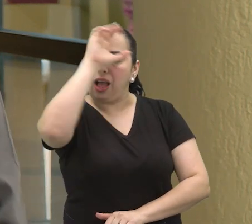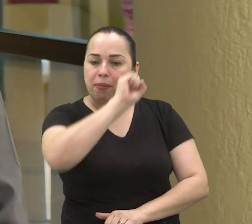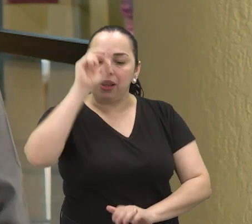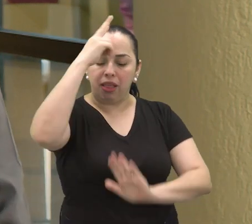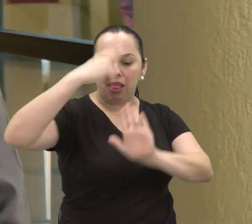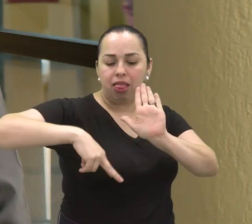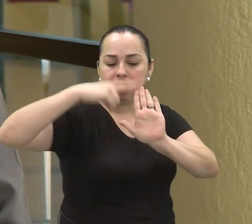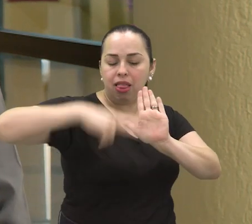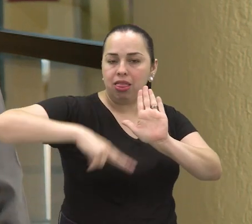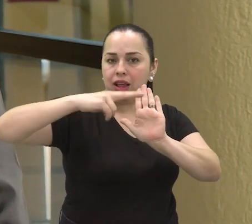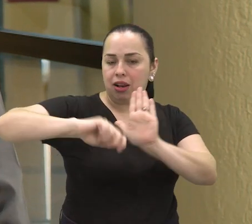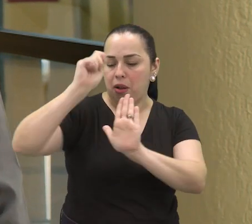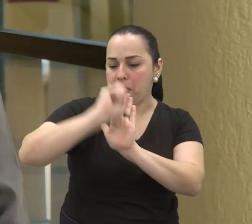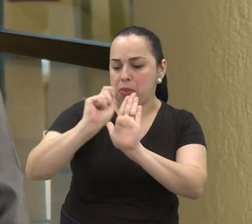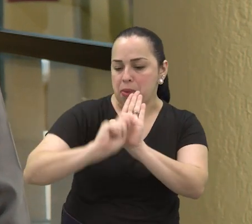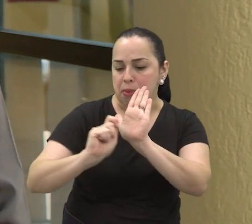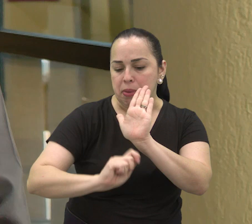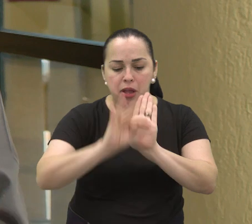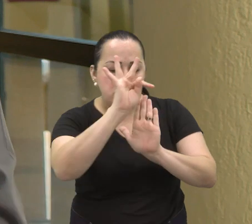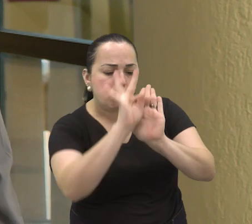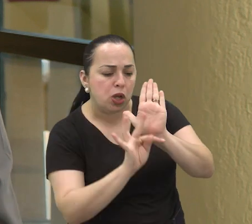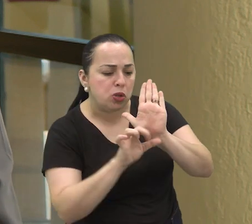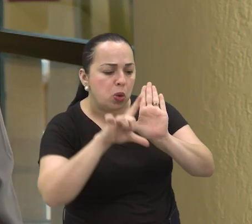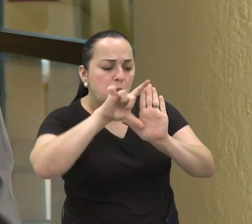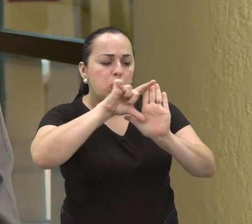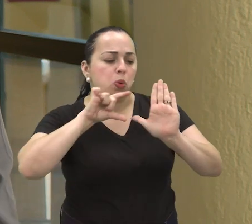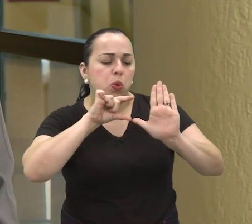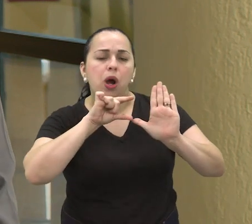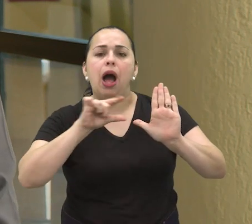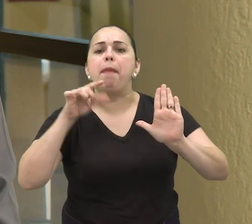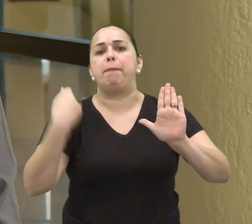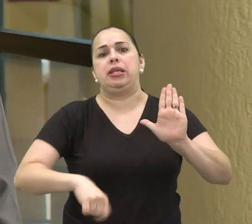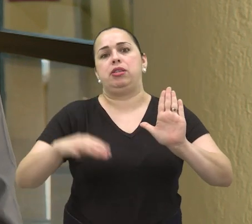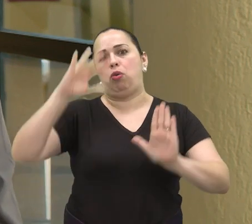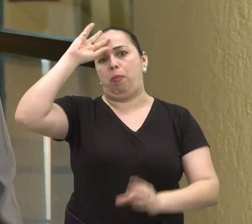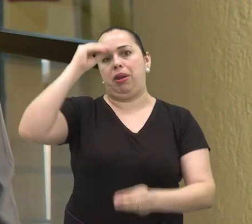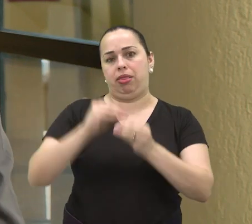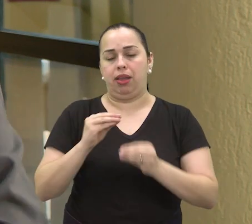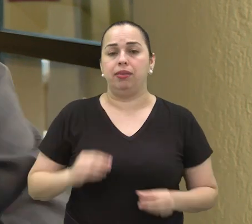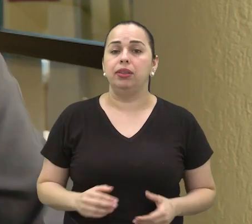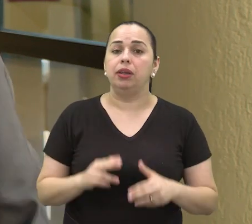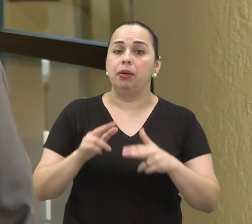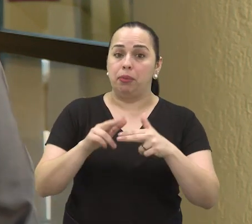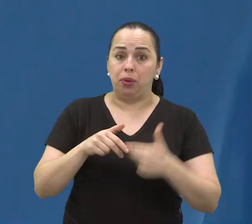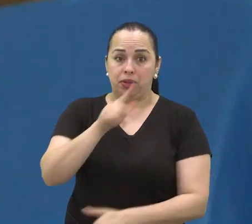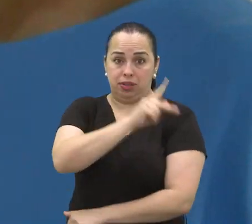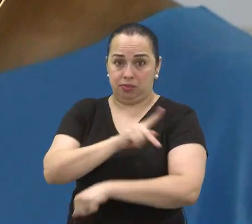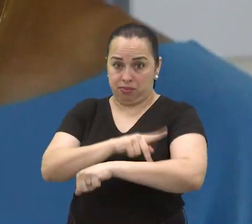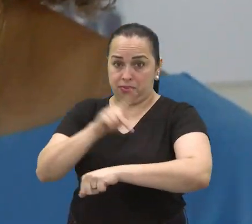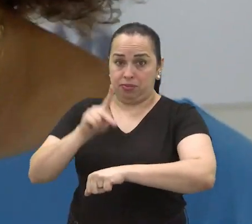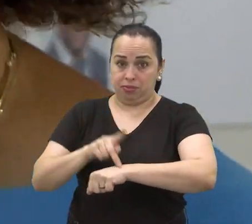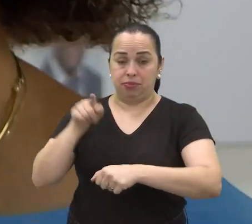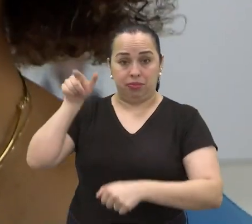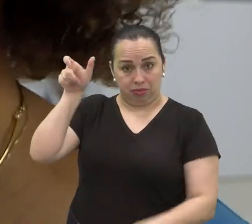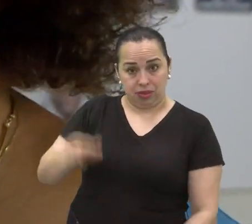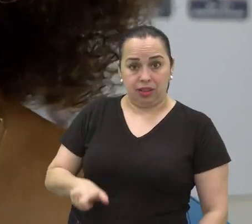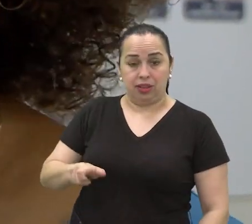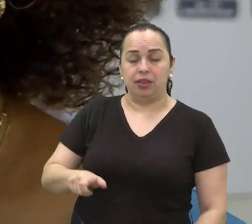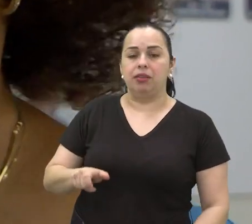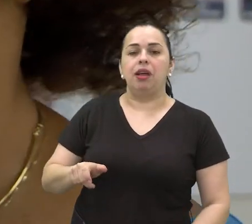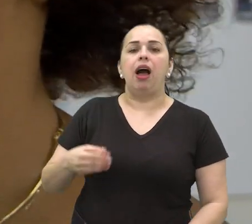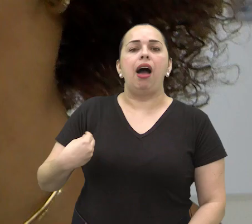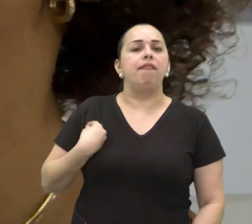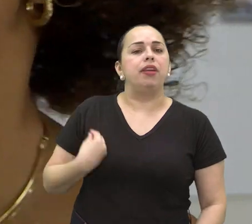alfabetização depende da compreensão de textos curtos, considerados de baixa complexidade. Para a pedagoga e